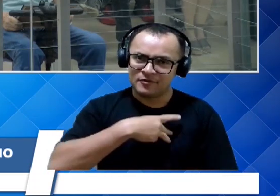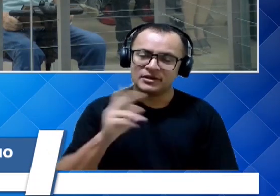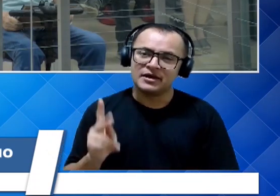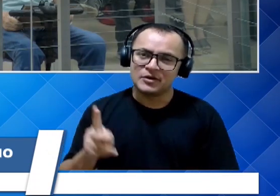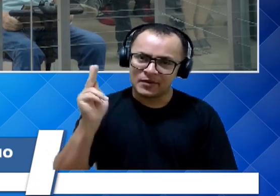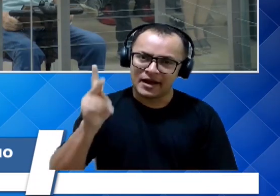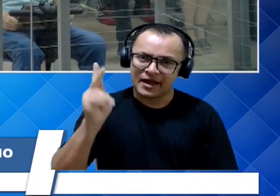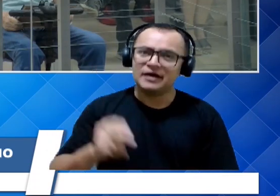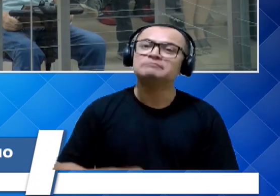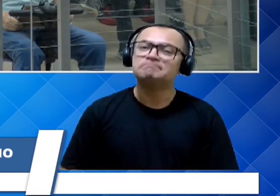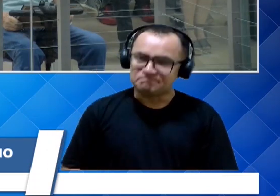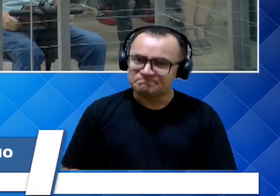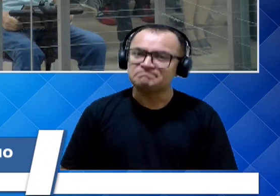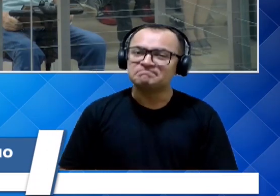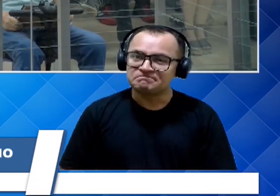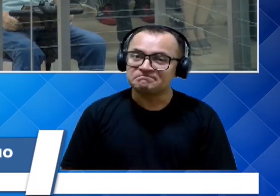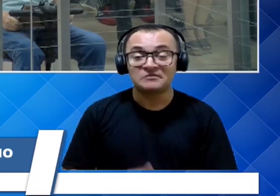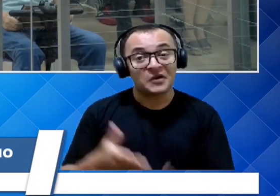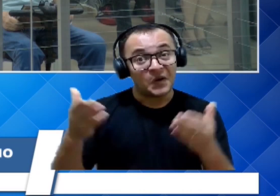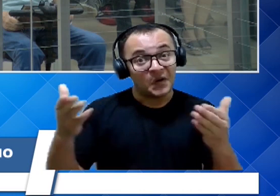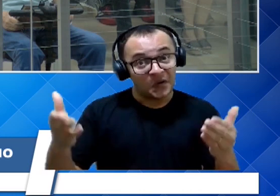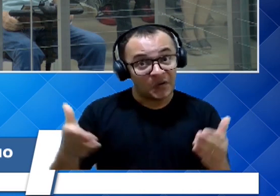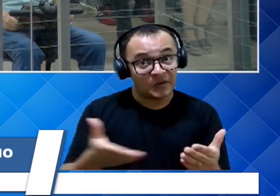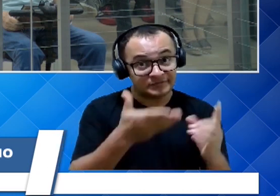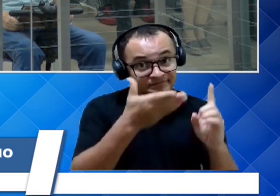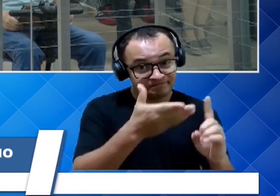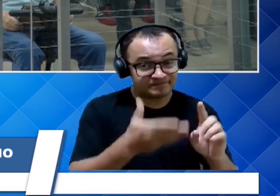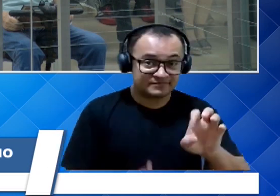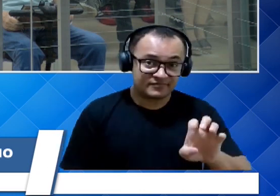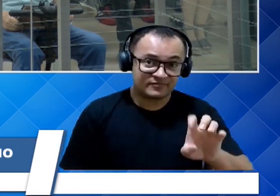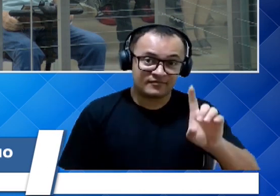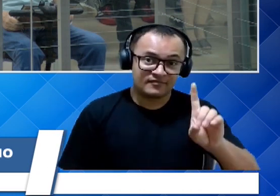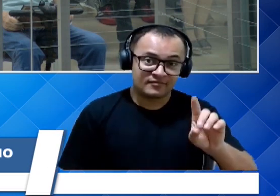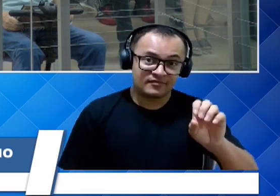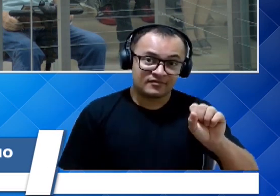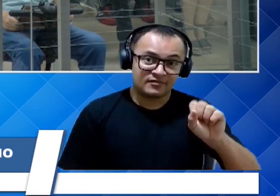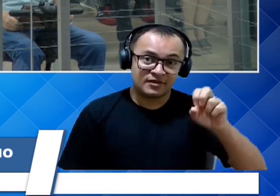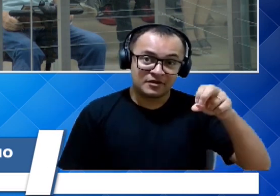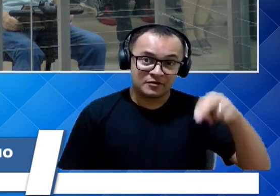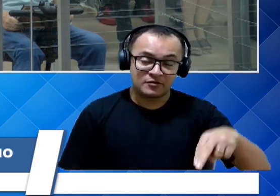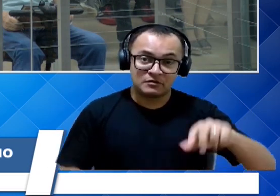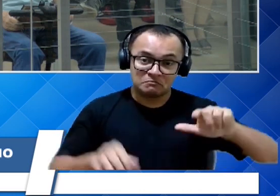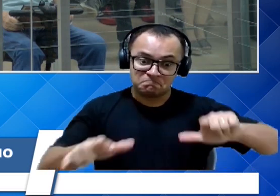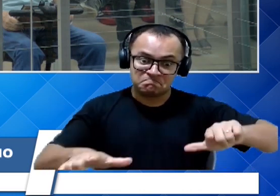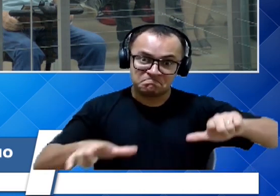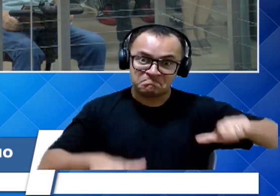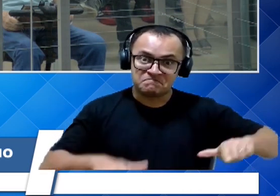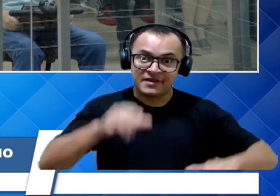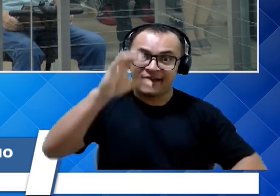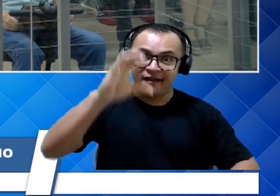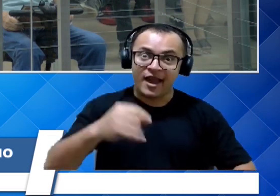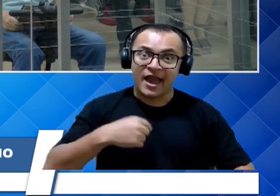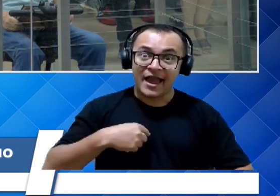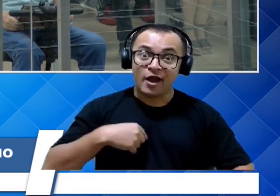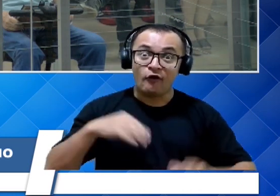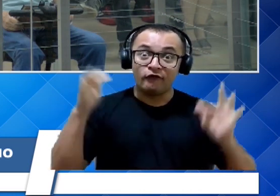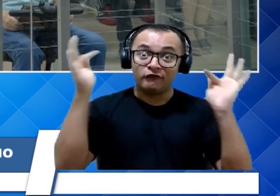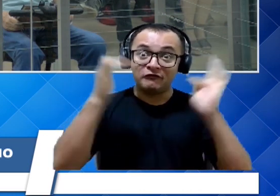seu Edson, eu creio que esse é o título de cidadão francano que mais me deu felicidade de